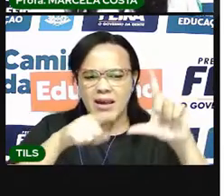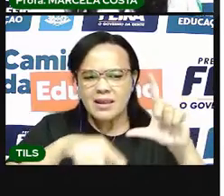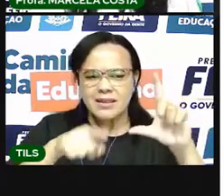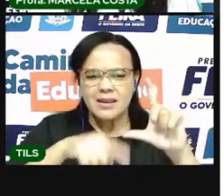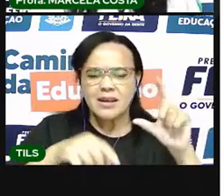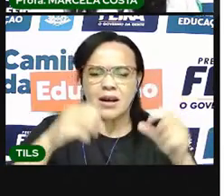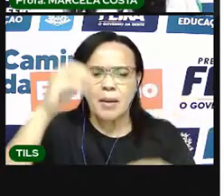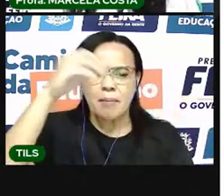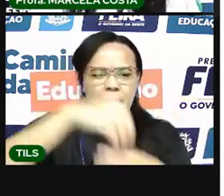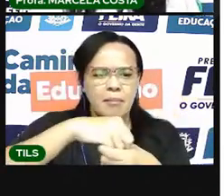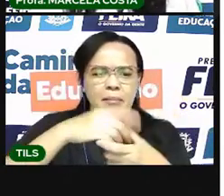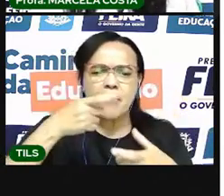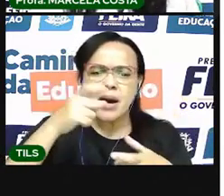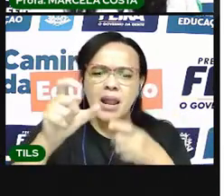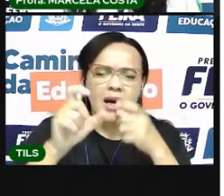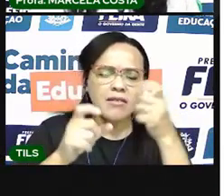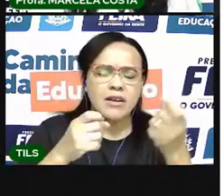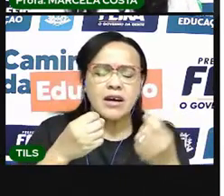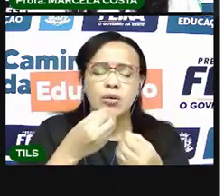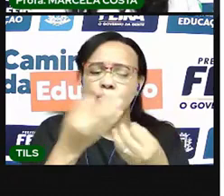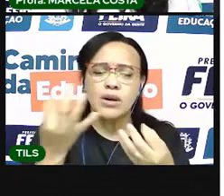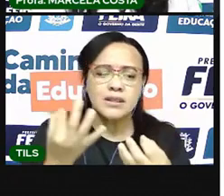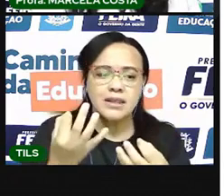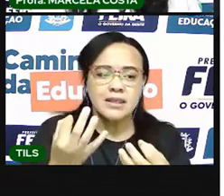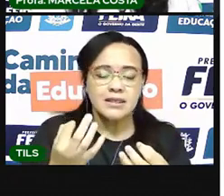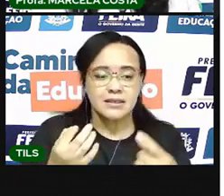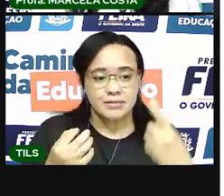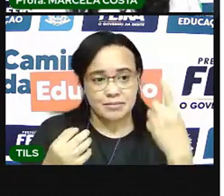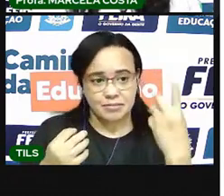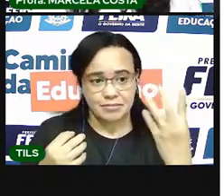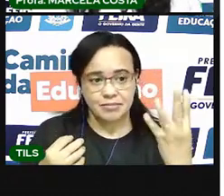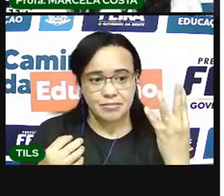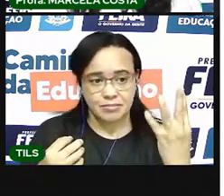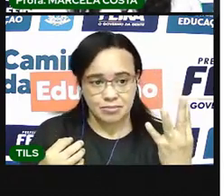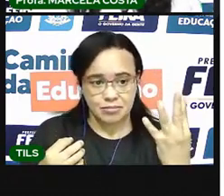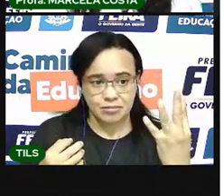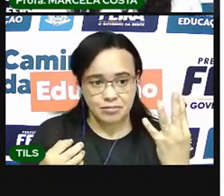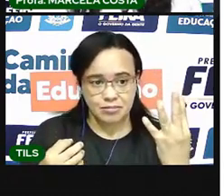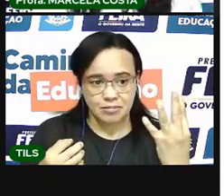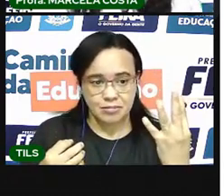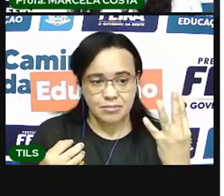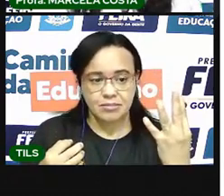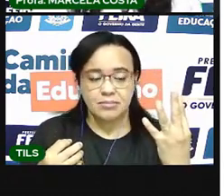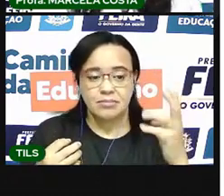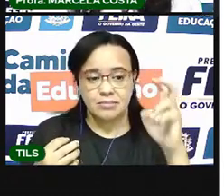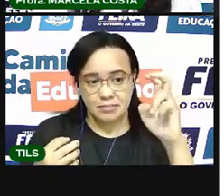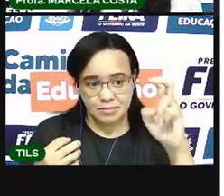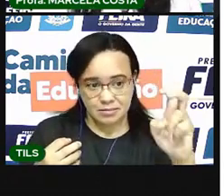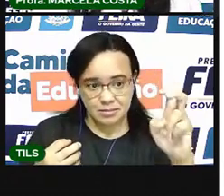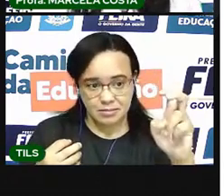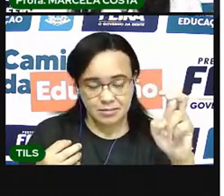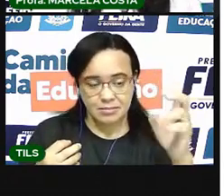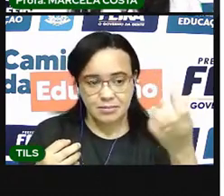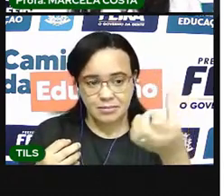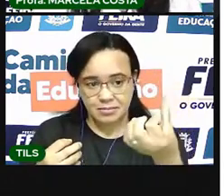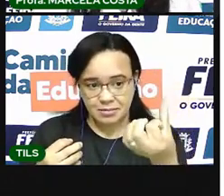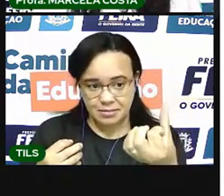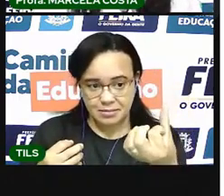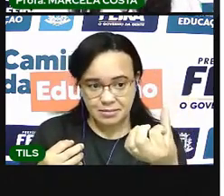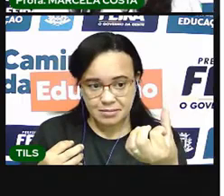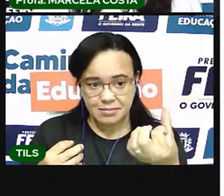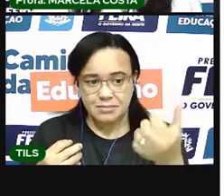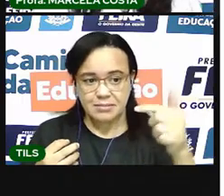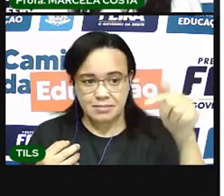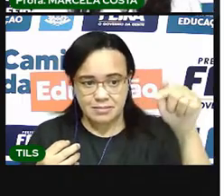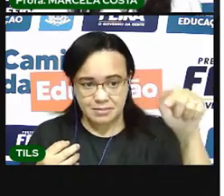Ó, uma, duas, três, quatro, cinco, seis,